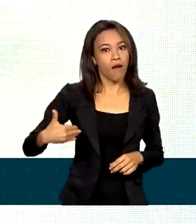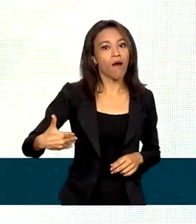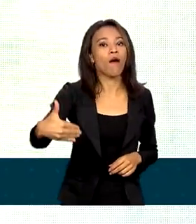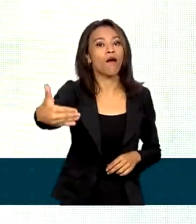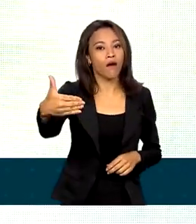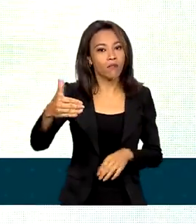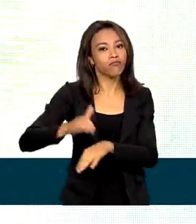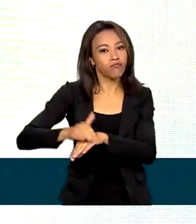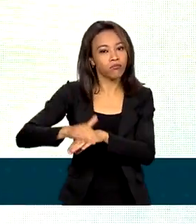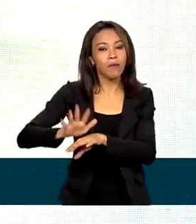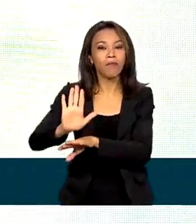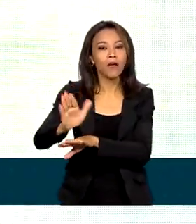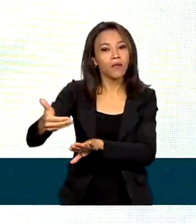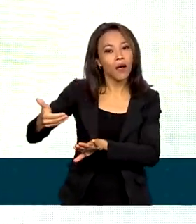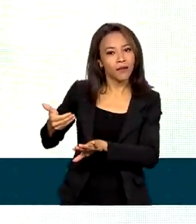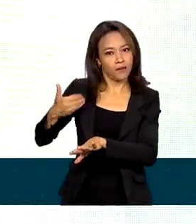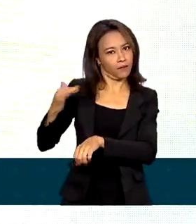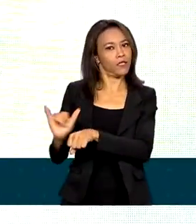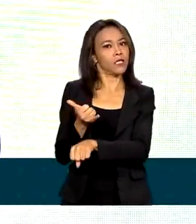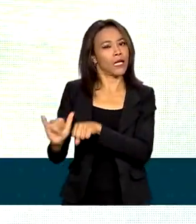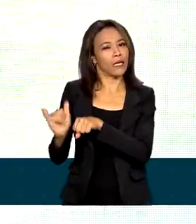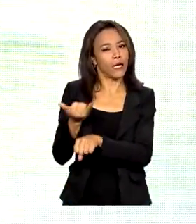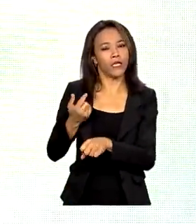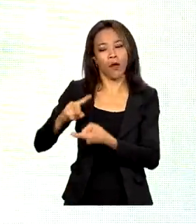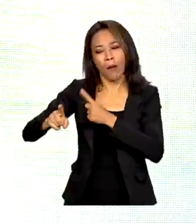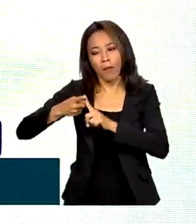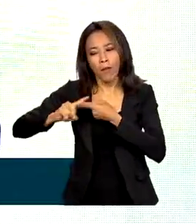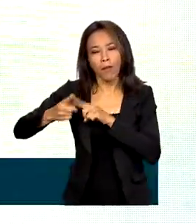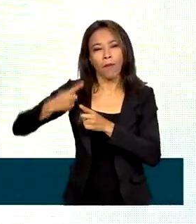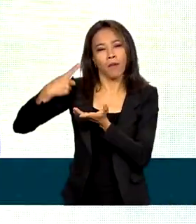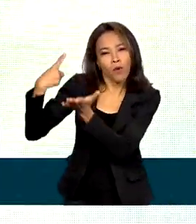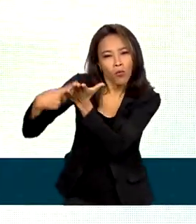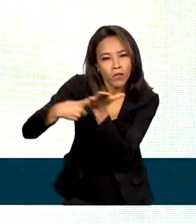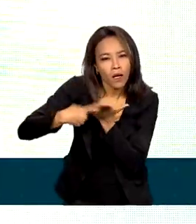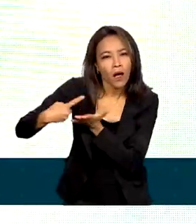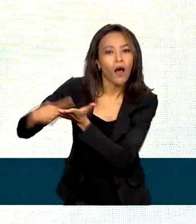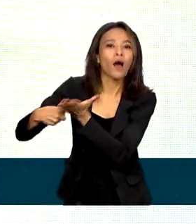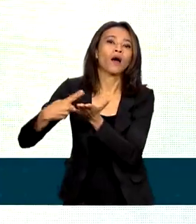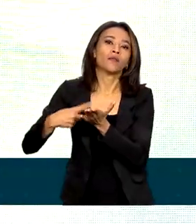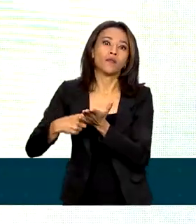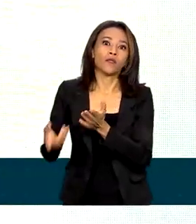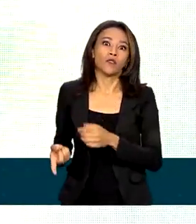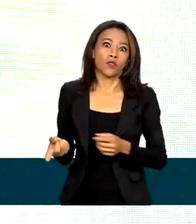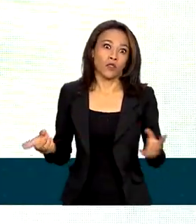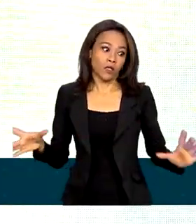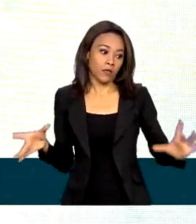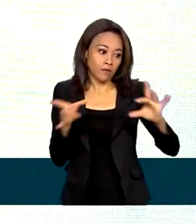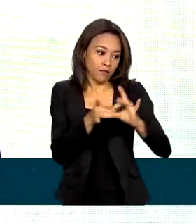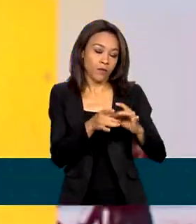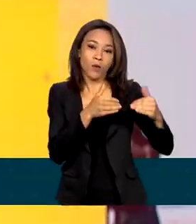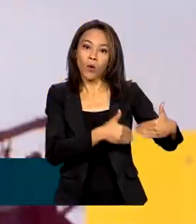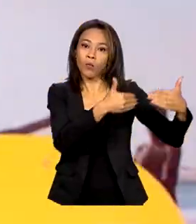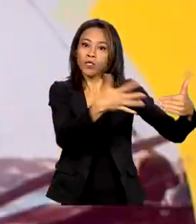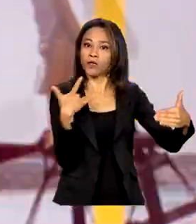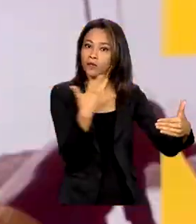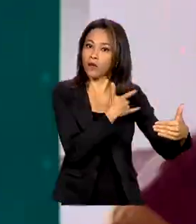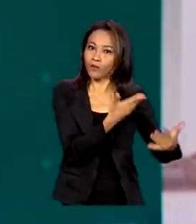estratégia afinada, discutida, dialogada com o Ministério da Saúde deste país.